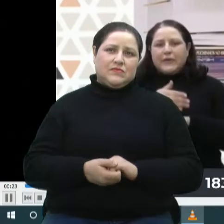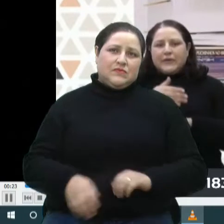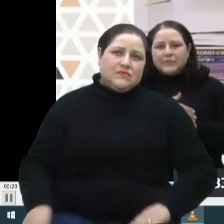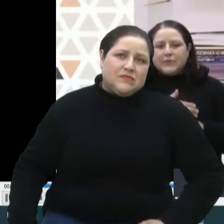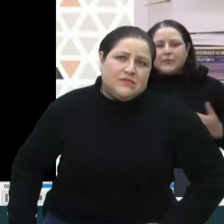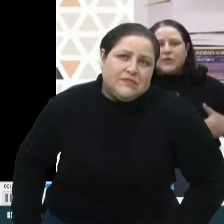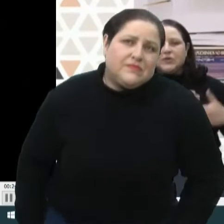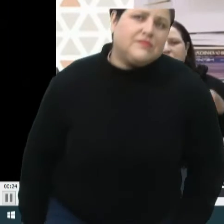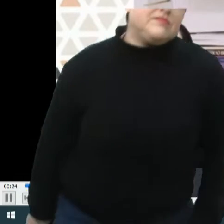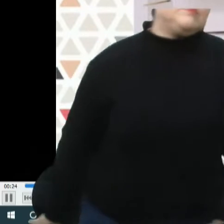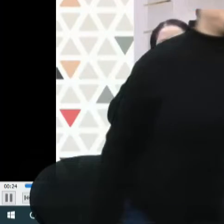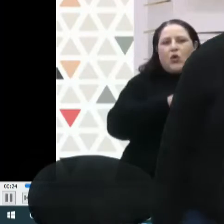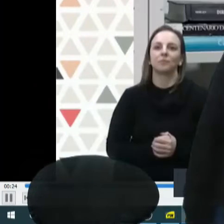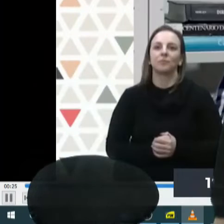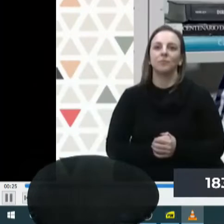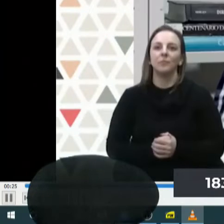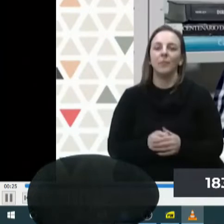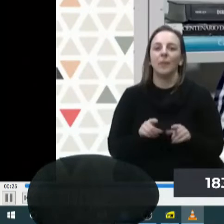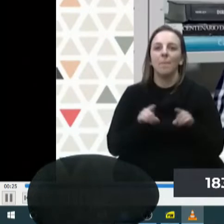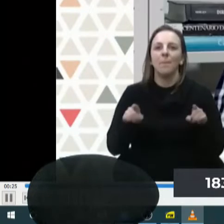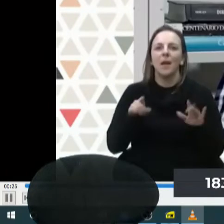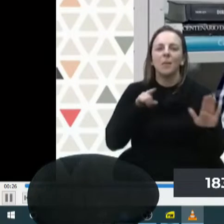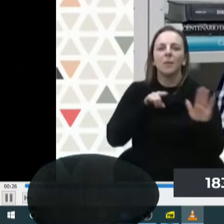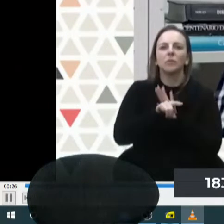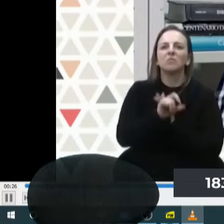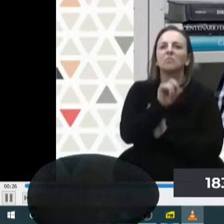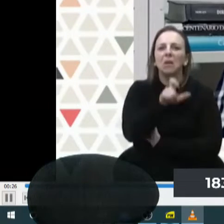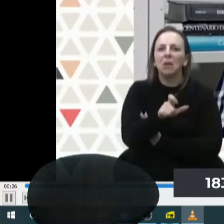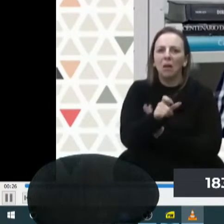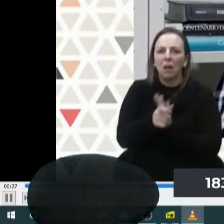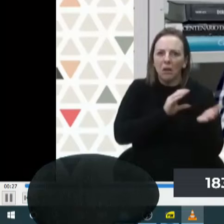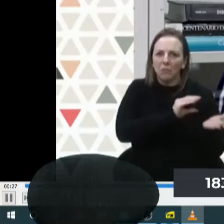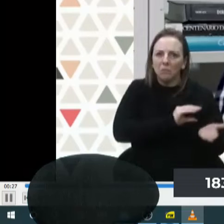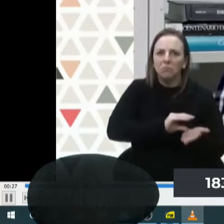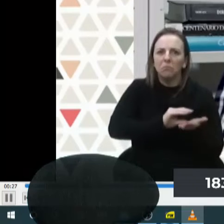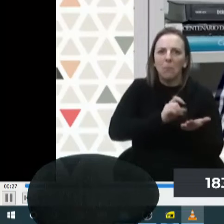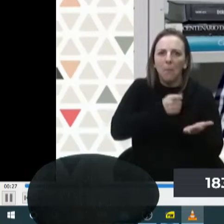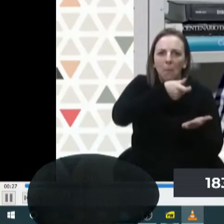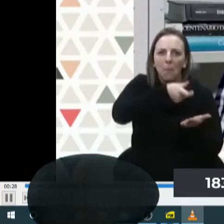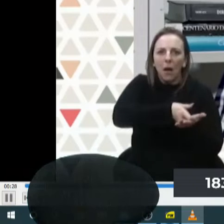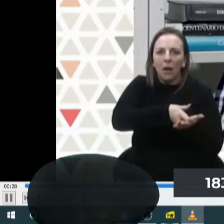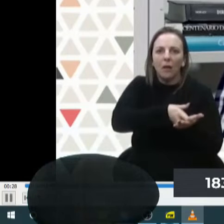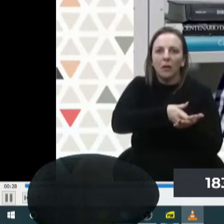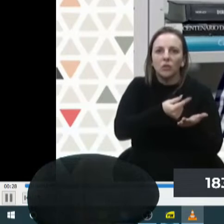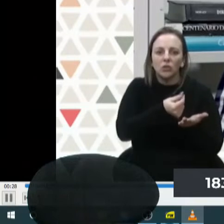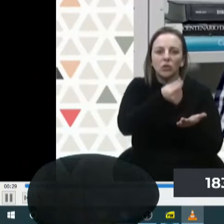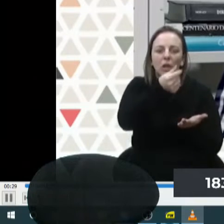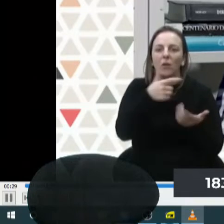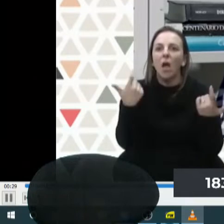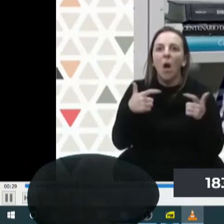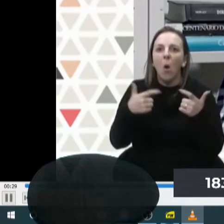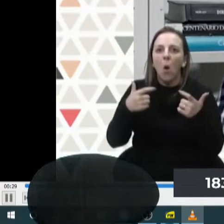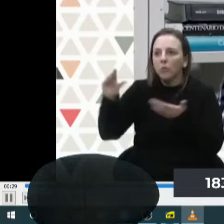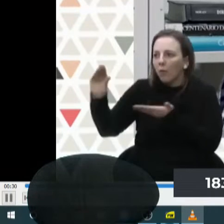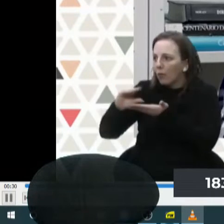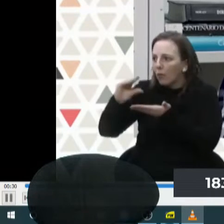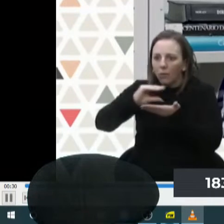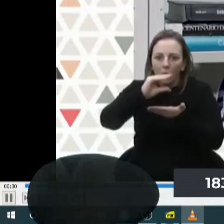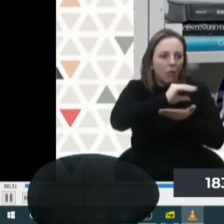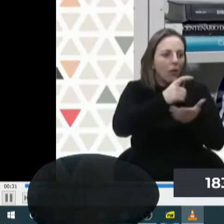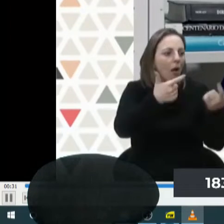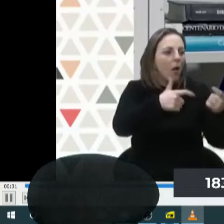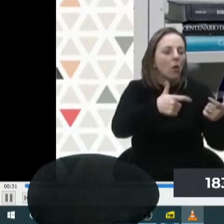participantes desse processo eleitoral. A pergunta quando a gente faz assim, quem financia a campanha eleitoral, de onde é que vem esses